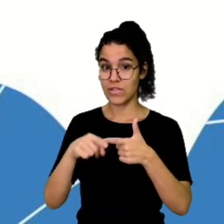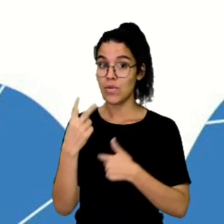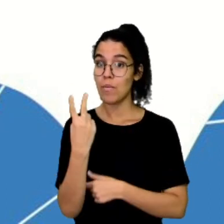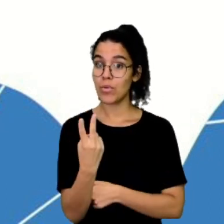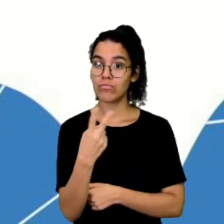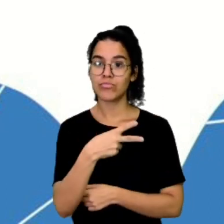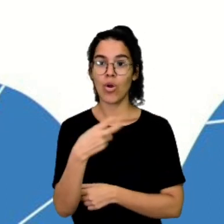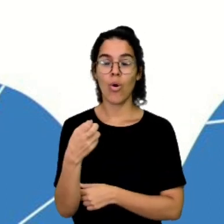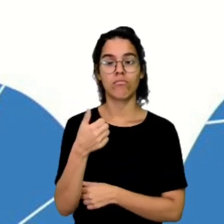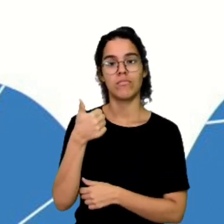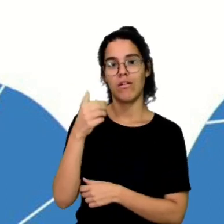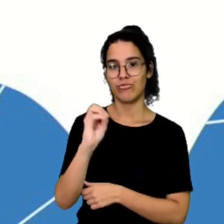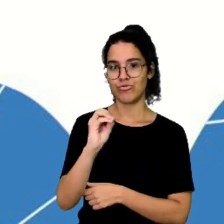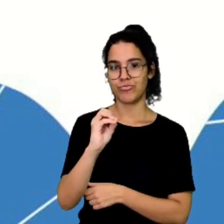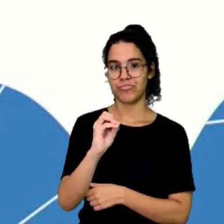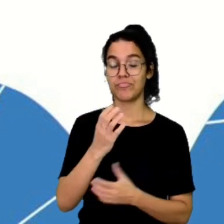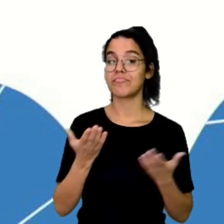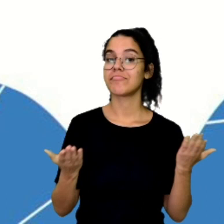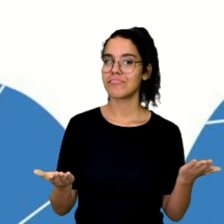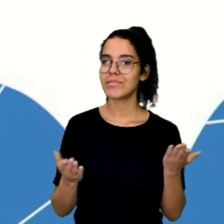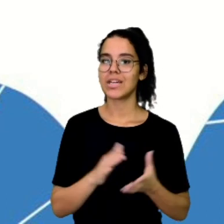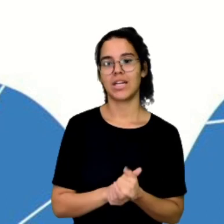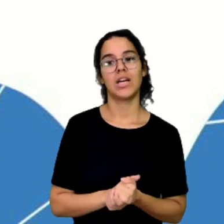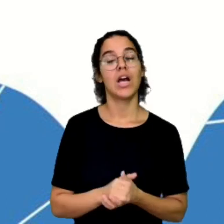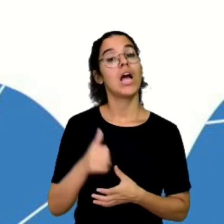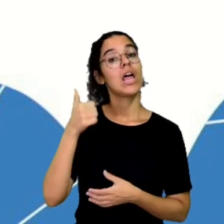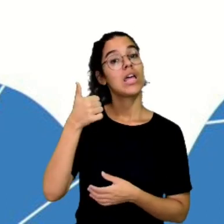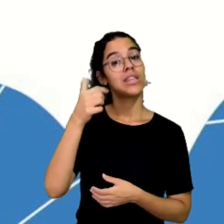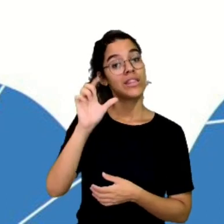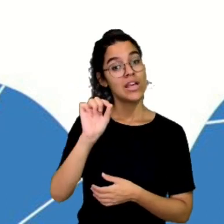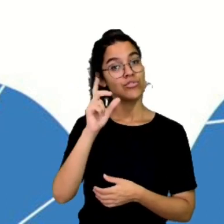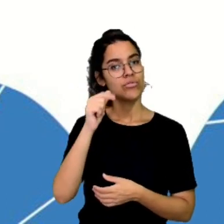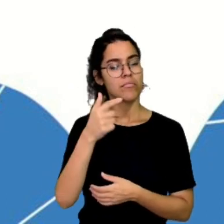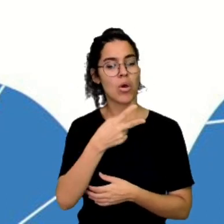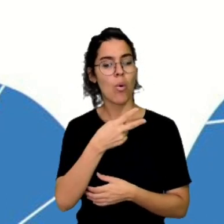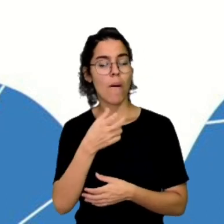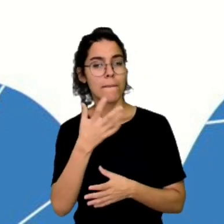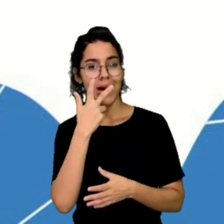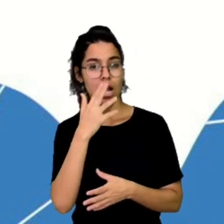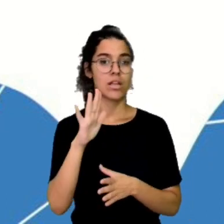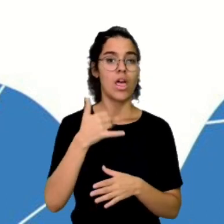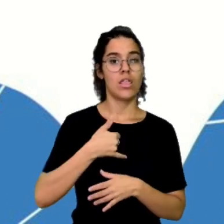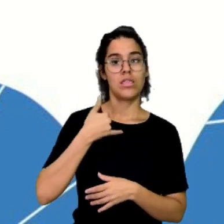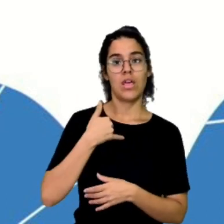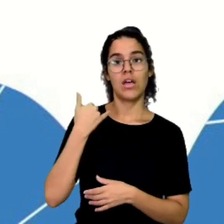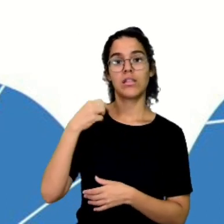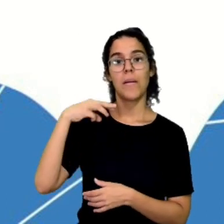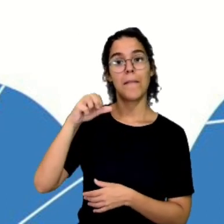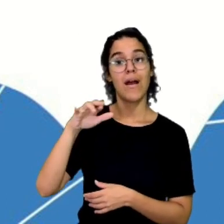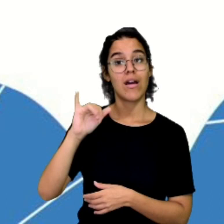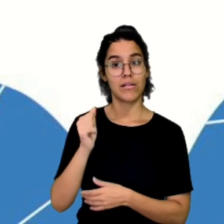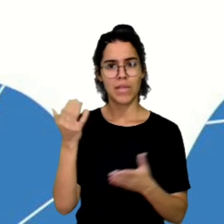vai dar igual a 10. Ou seja, 10 é menor ou igual à idade de Maria. Então, ó, a gente vai ler as